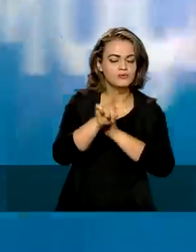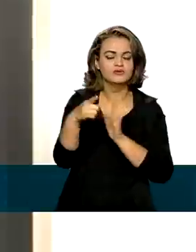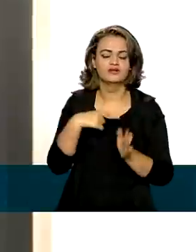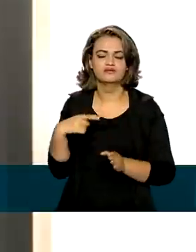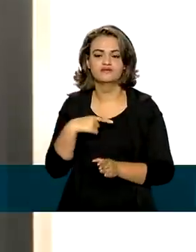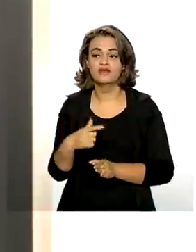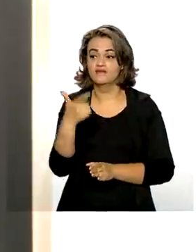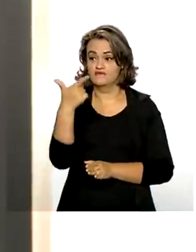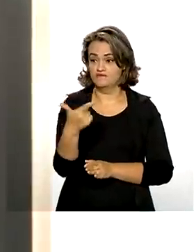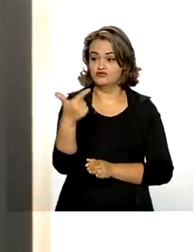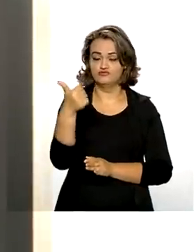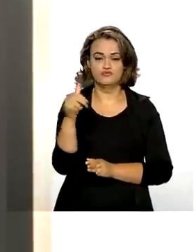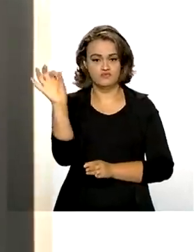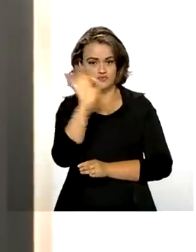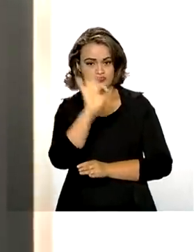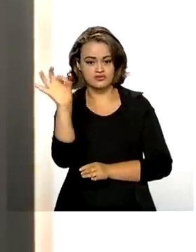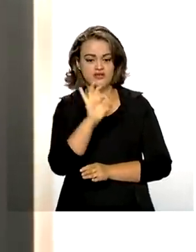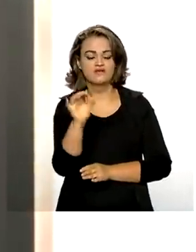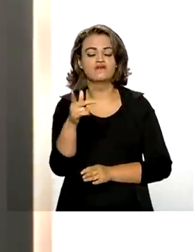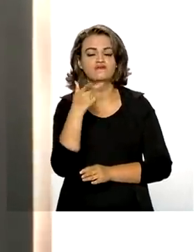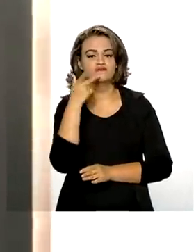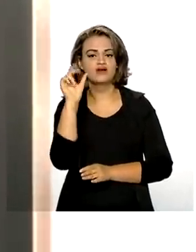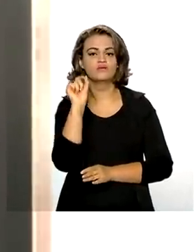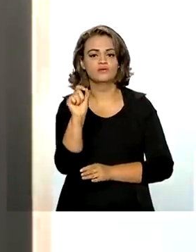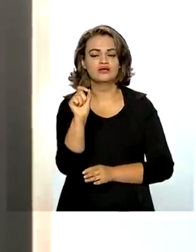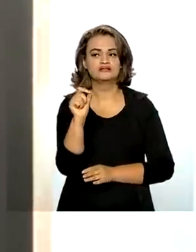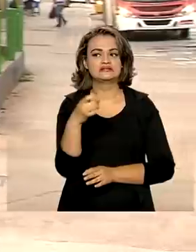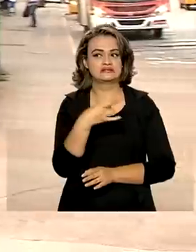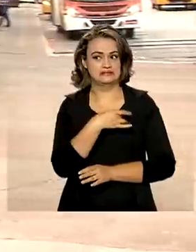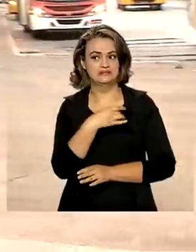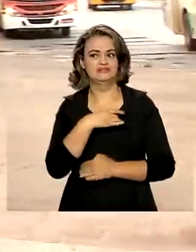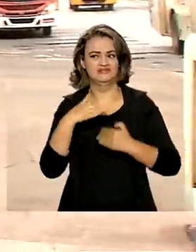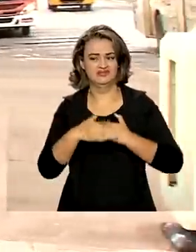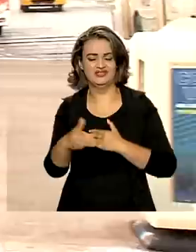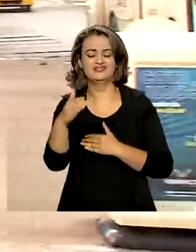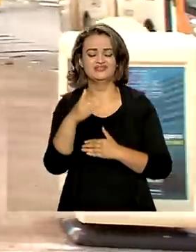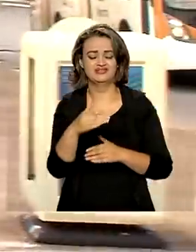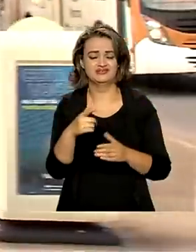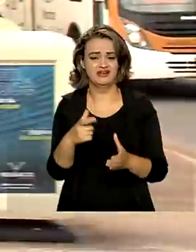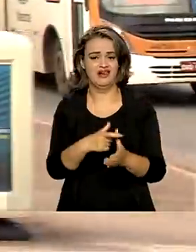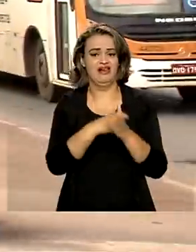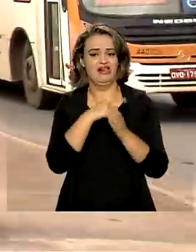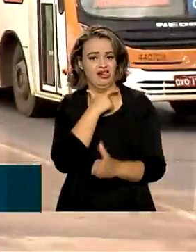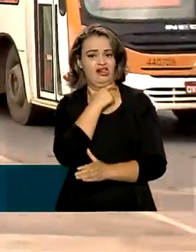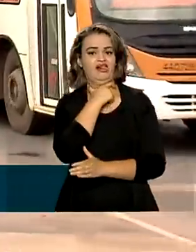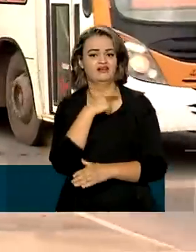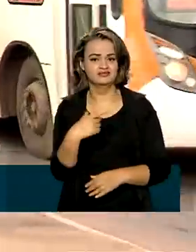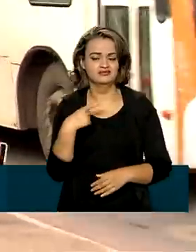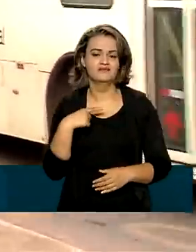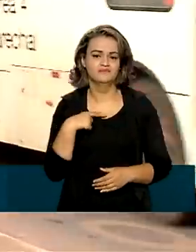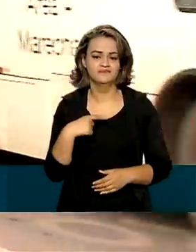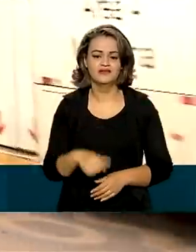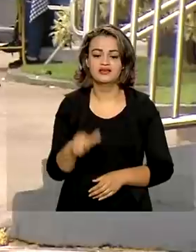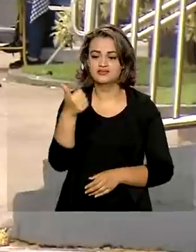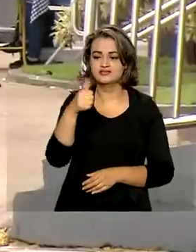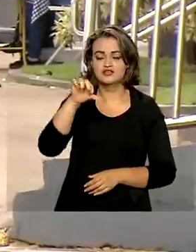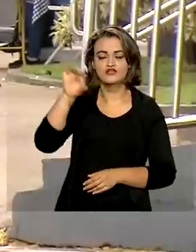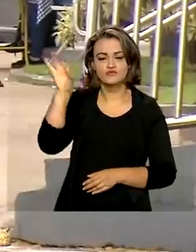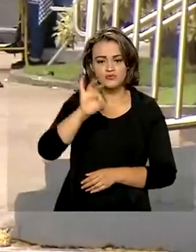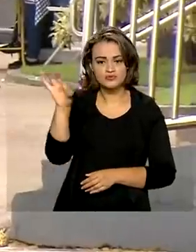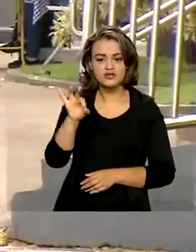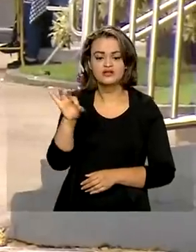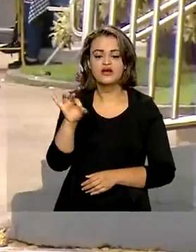21% delas disseram que temem atingir uma situação financeira insustentável. 19%